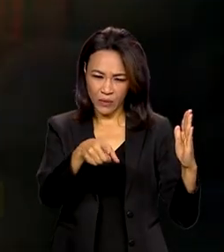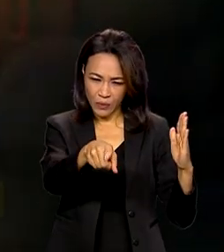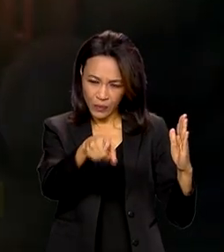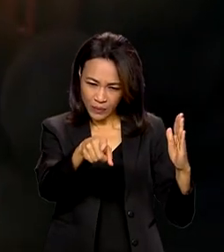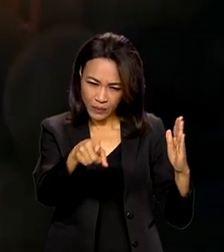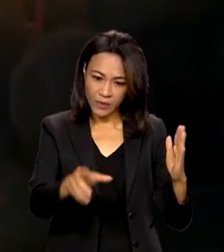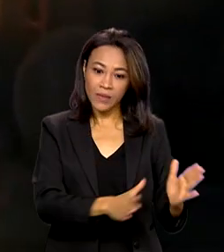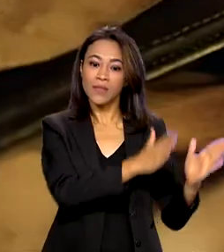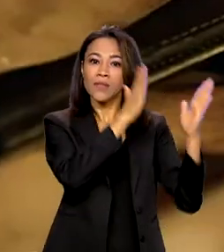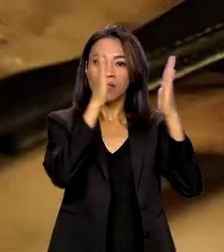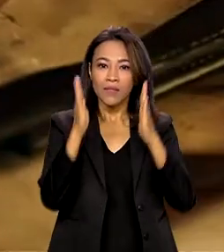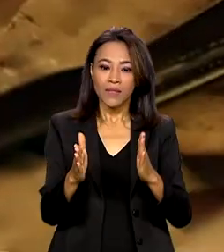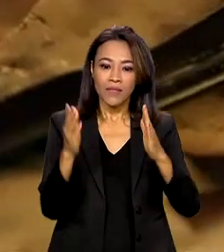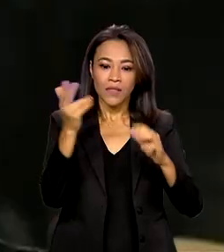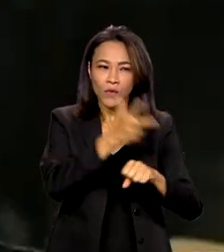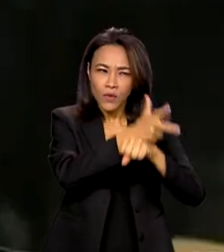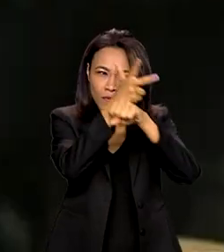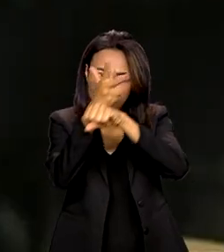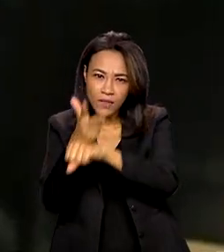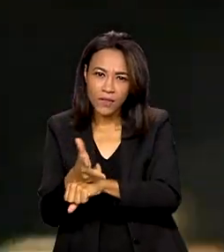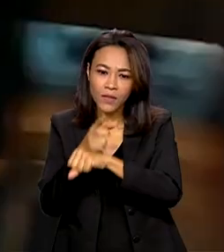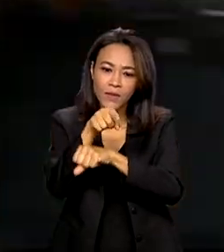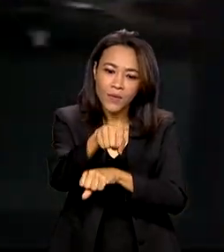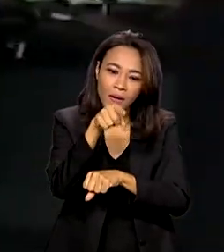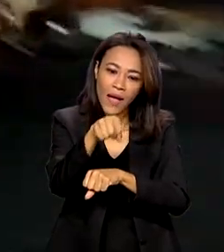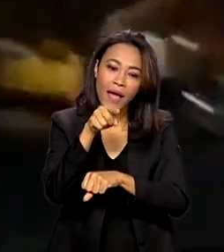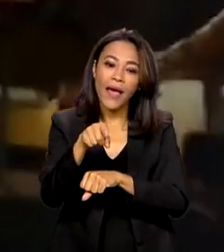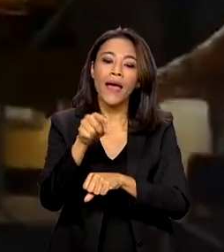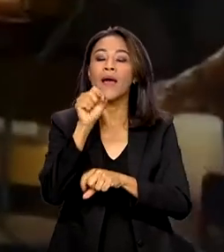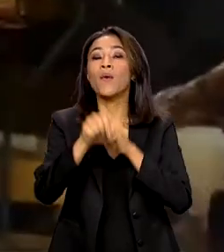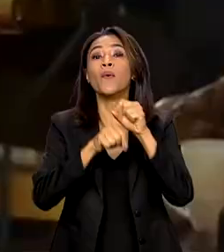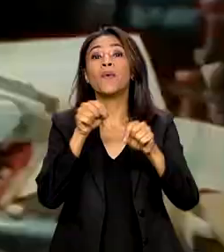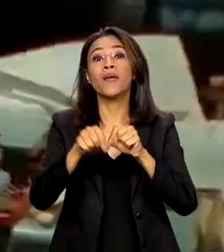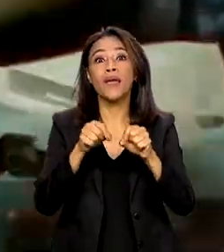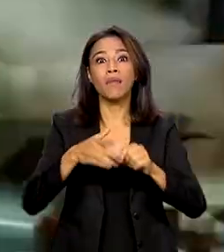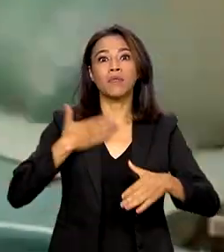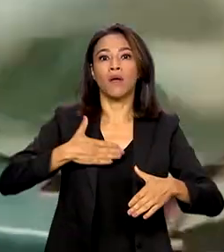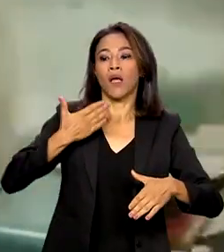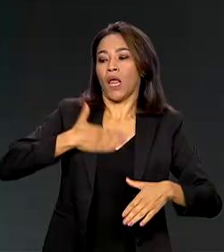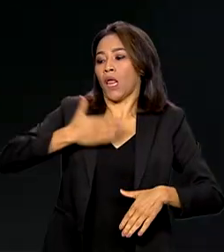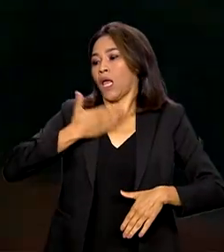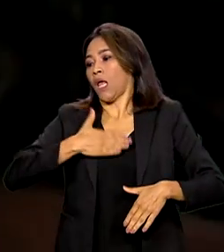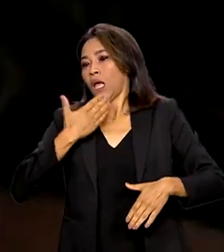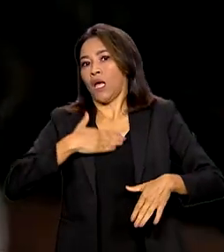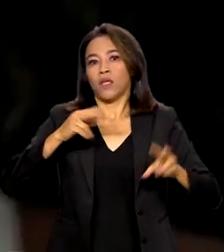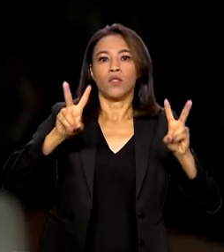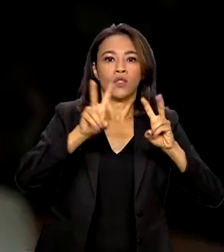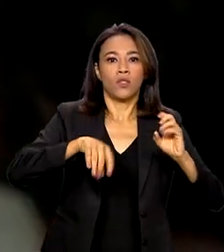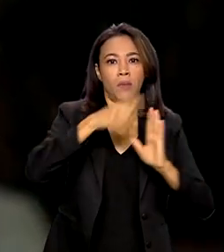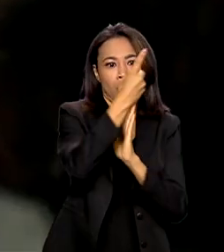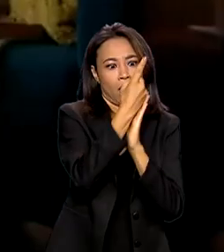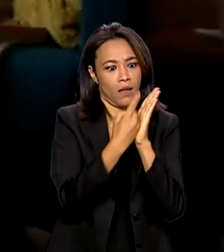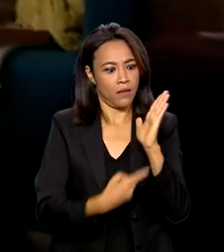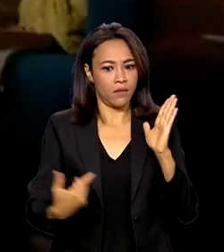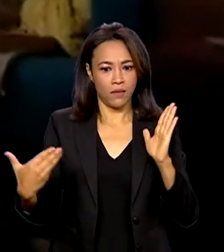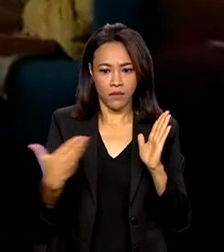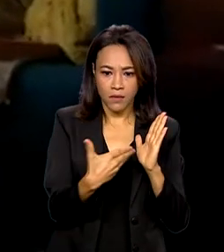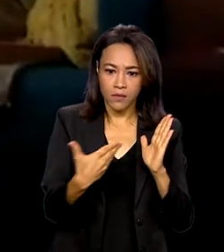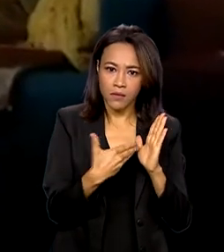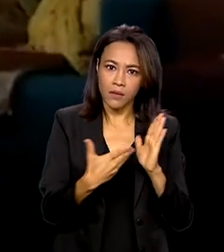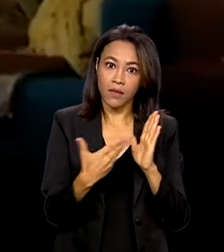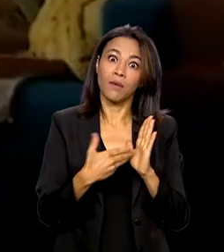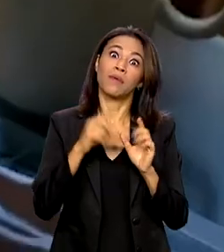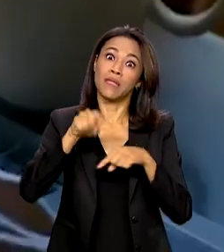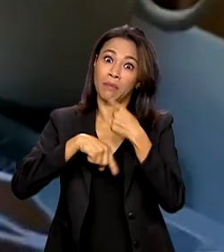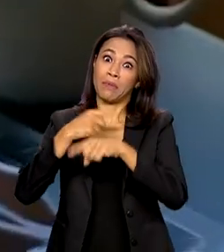Os vídeos fazem parte de uma campanha para desmistificar o receio do brasileiro na hora de encarar o fisco e de cair na